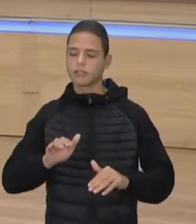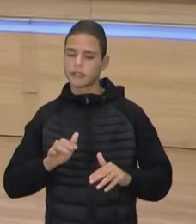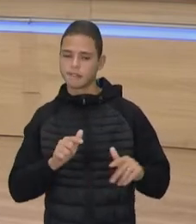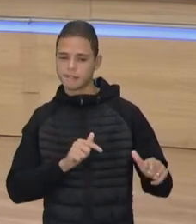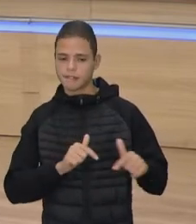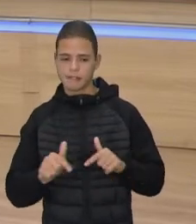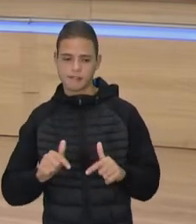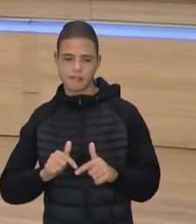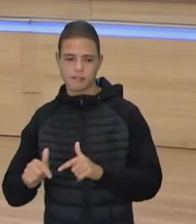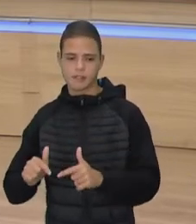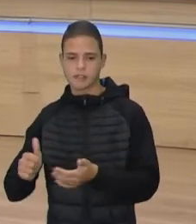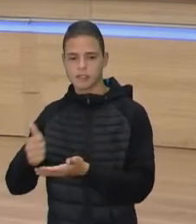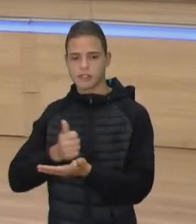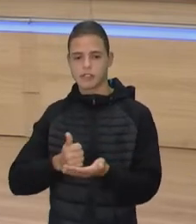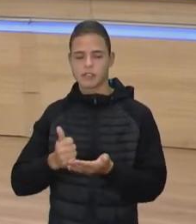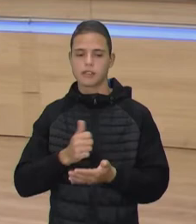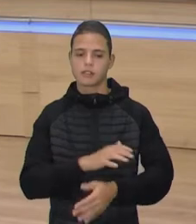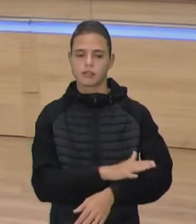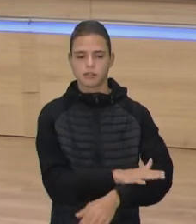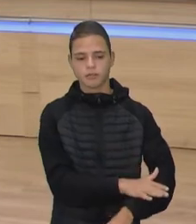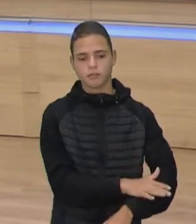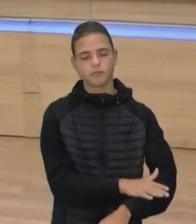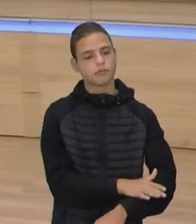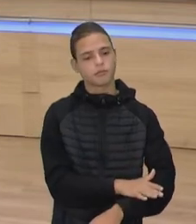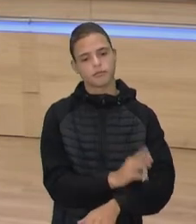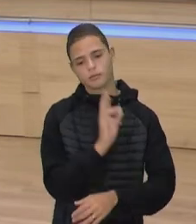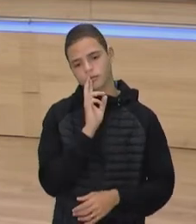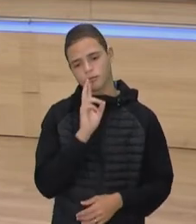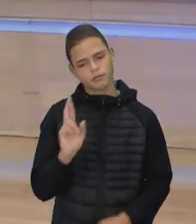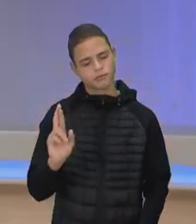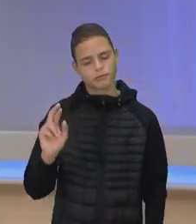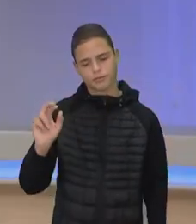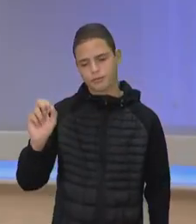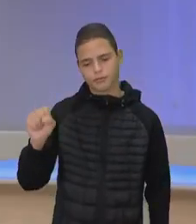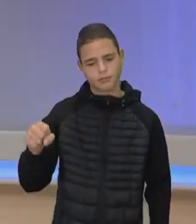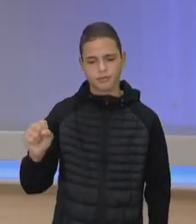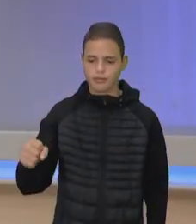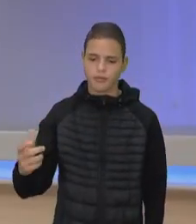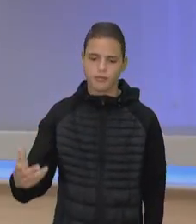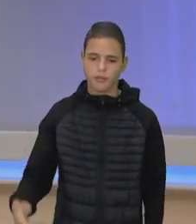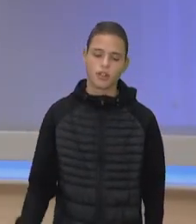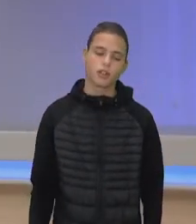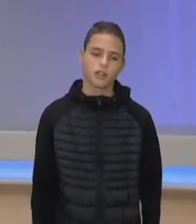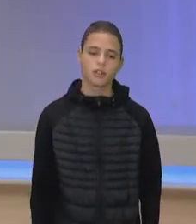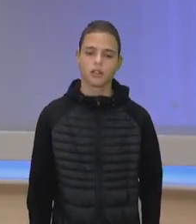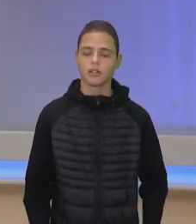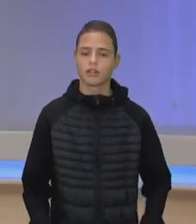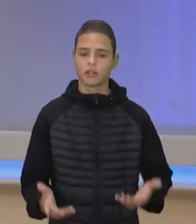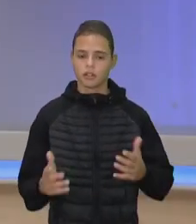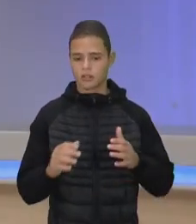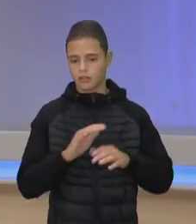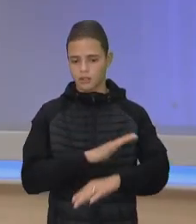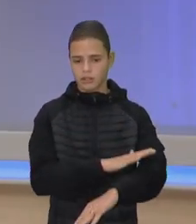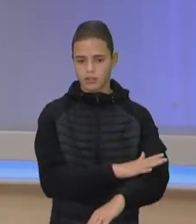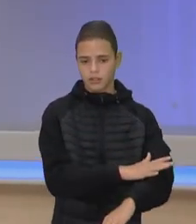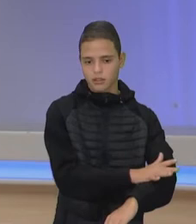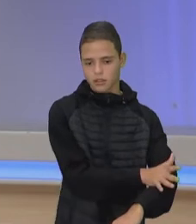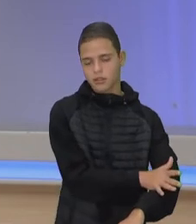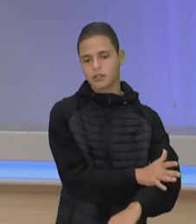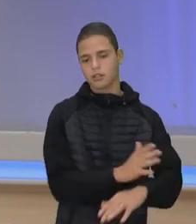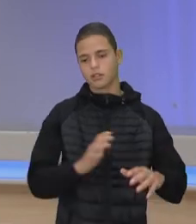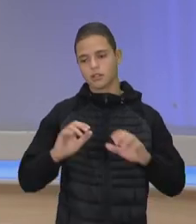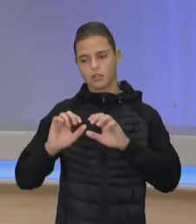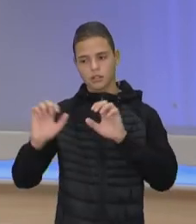com base no racismo, né? E a resposta é sim, porque o racismo é um fenômeno estrutural e